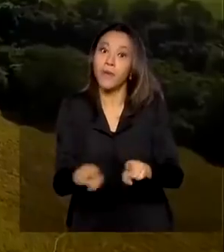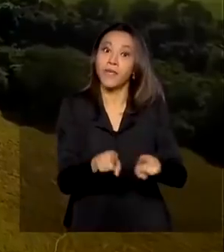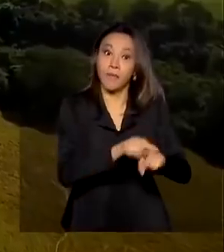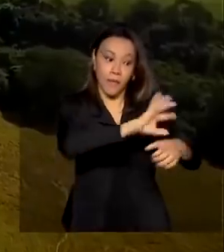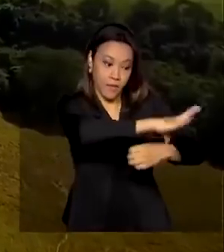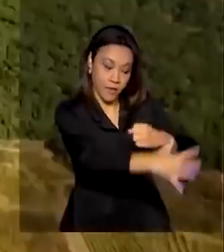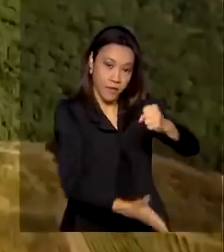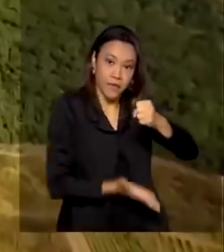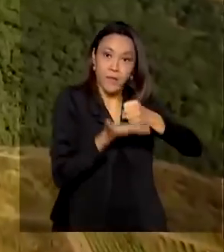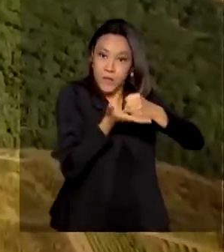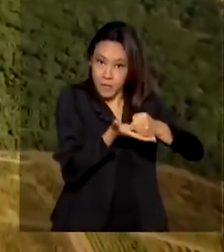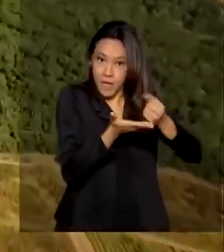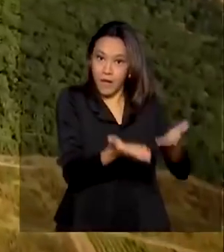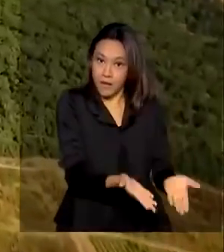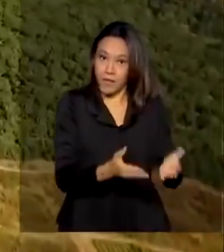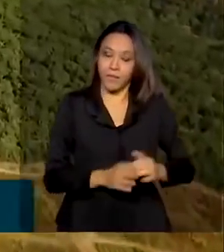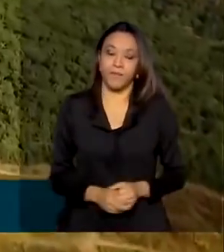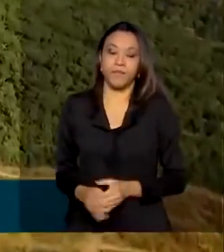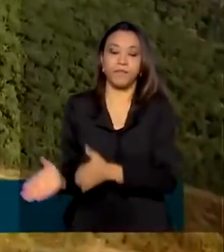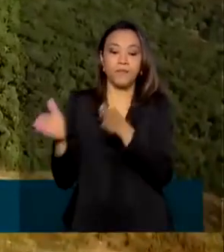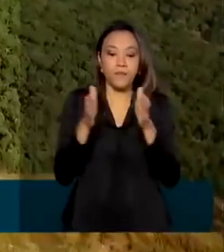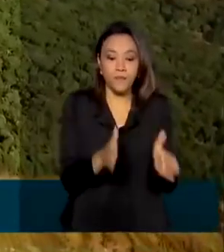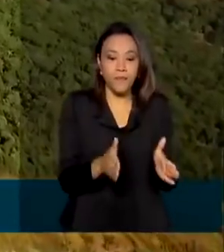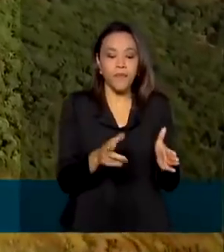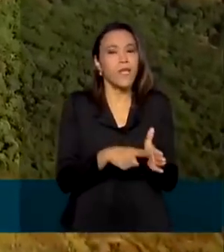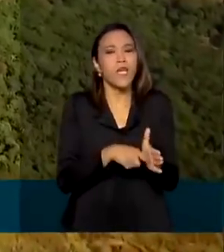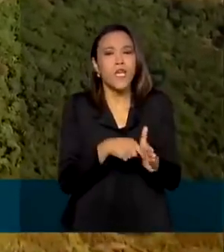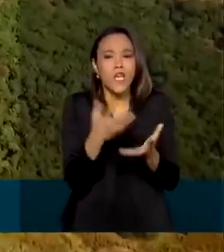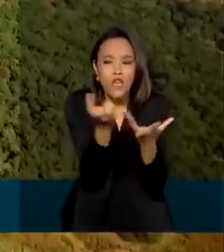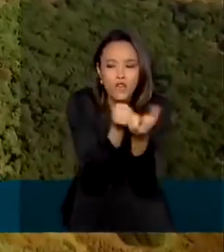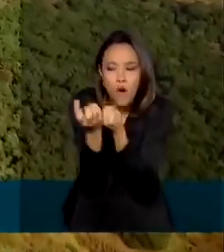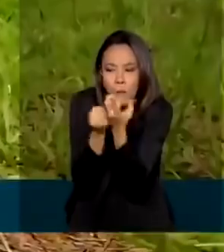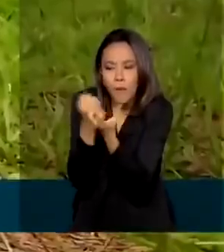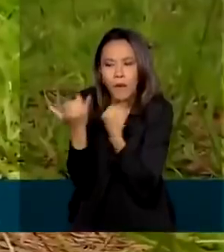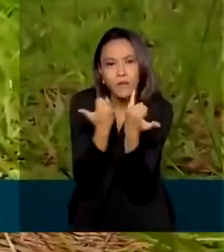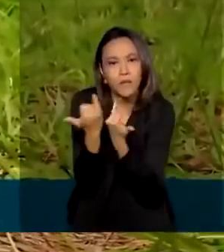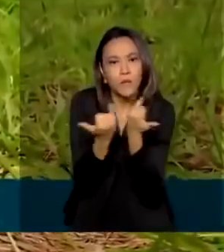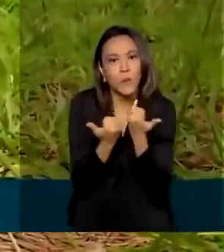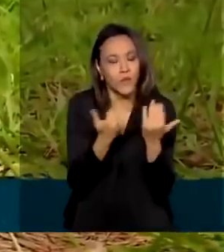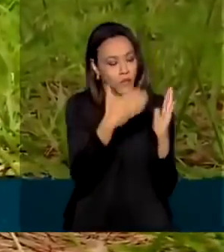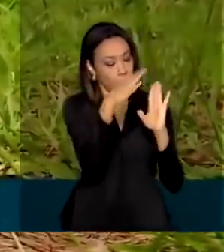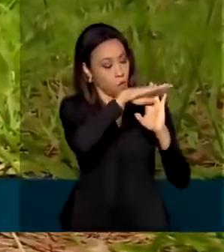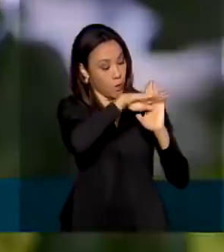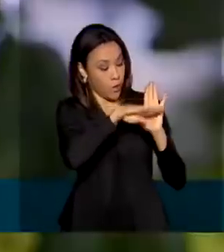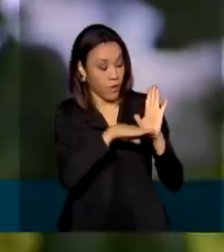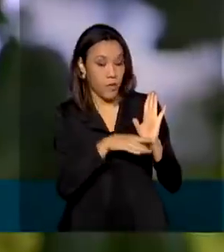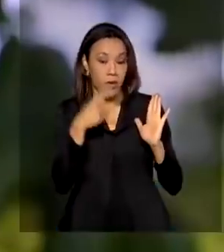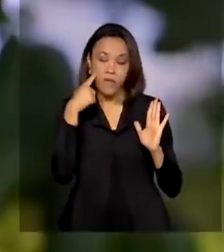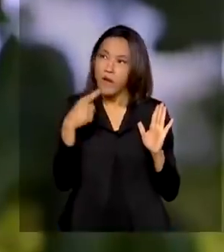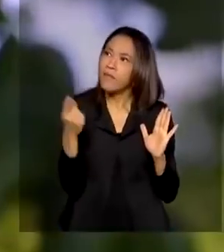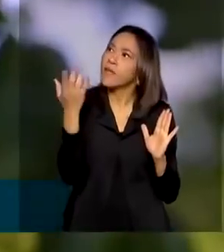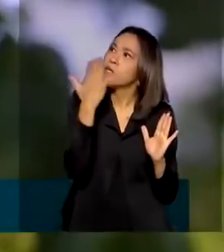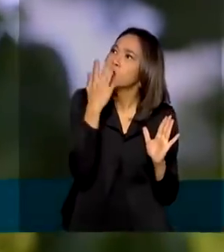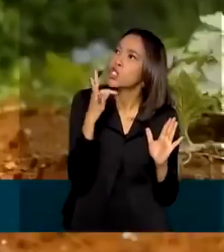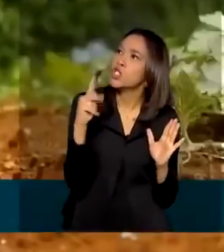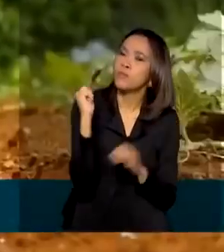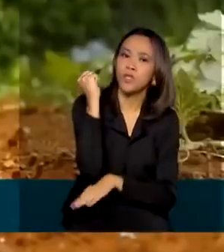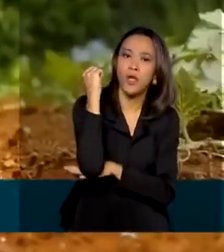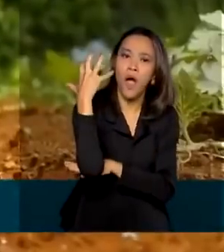A partir de informações fornecidas pelo programa, o produtor vai poder identificar espécies vegetais nativas